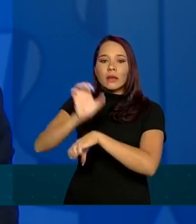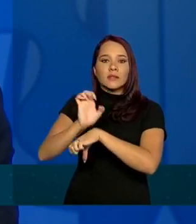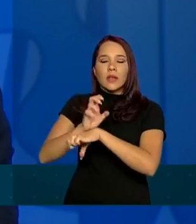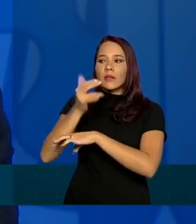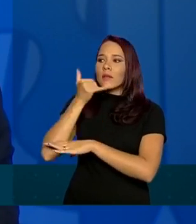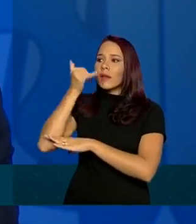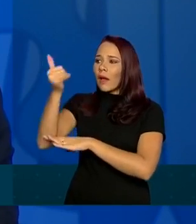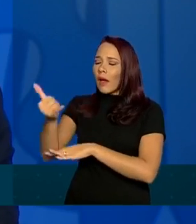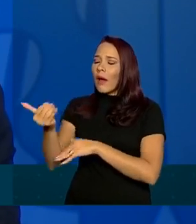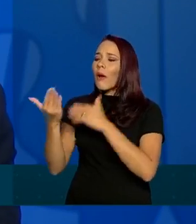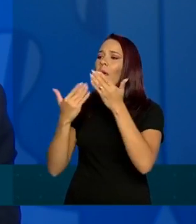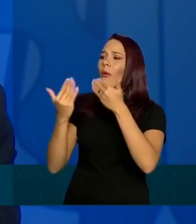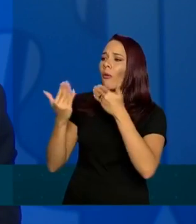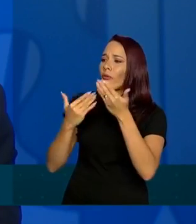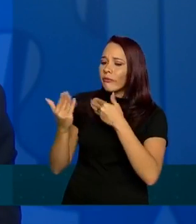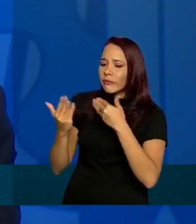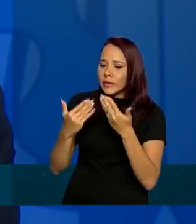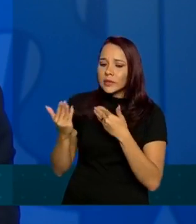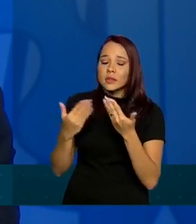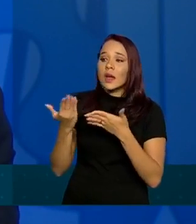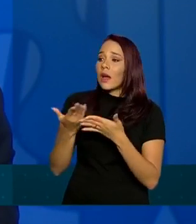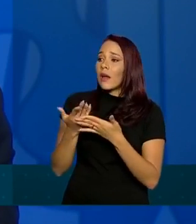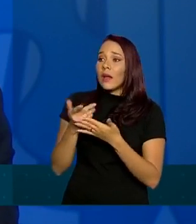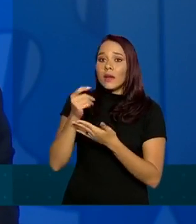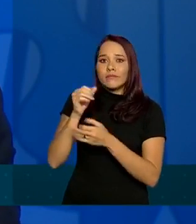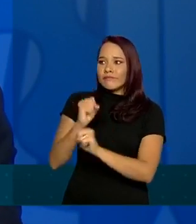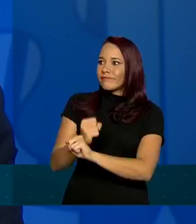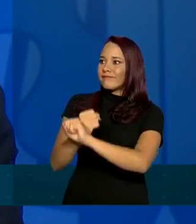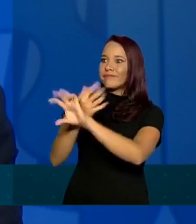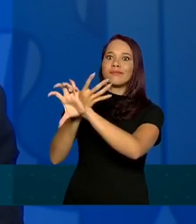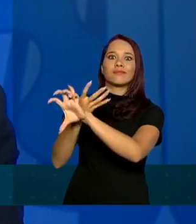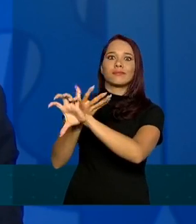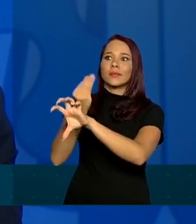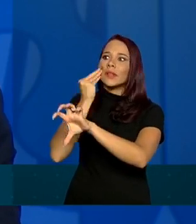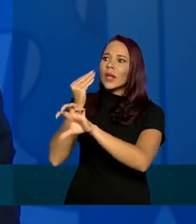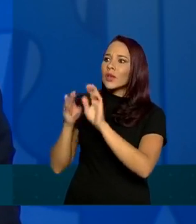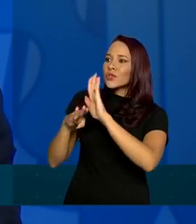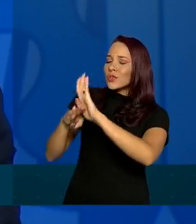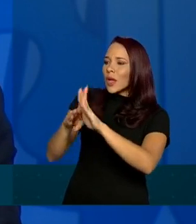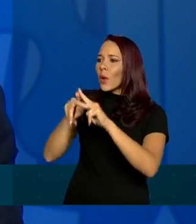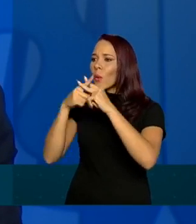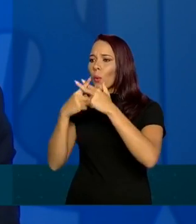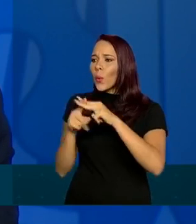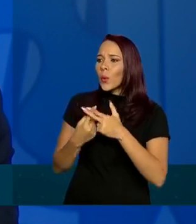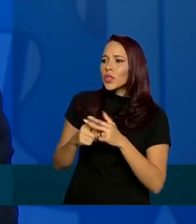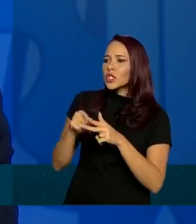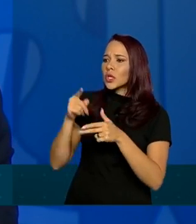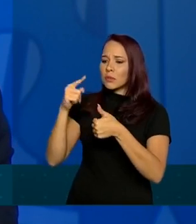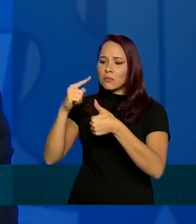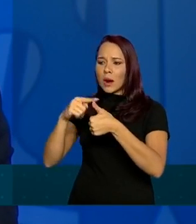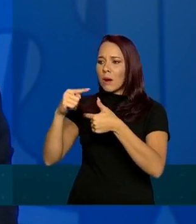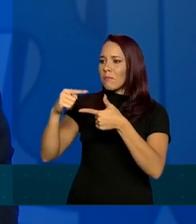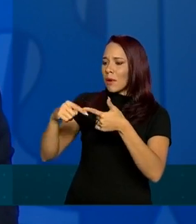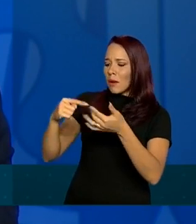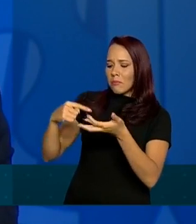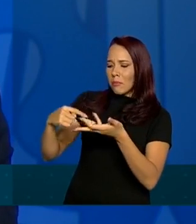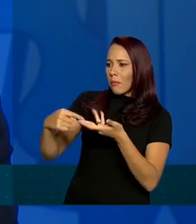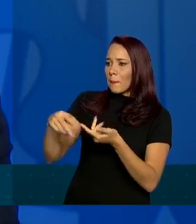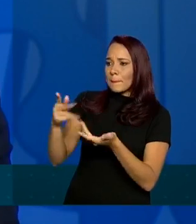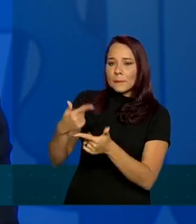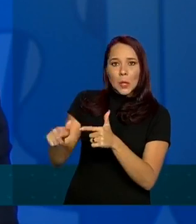conversar entrar quase numa videoconferência para tentar ajudá-los a corrigir uma ou outro problema